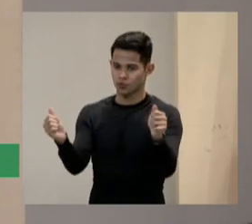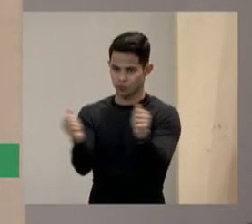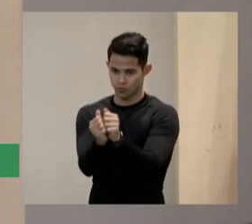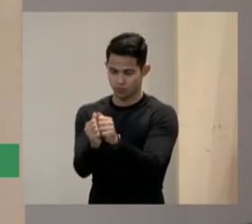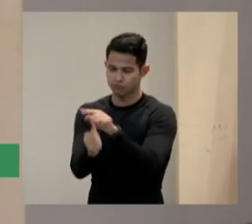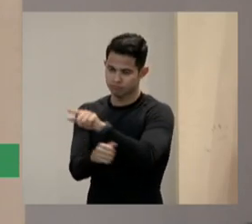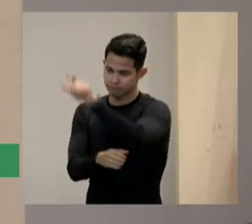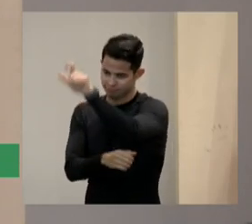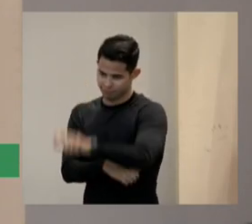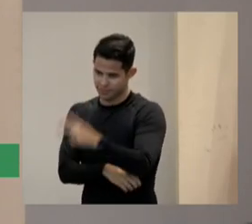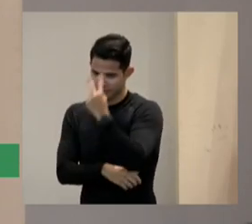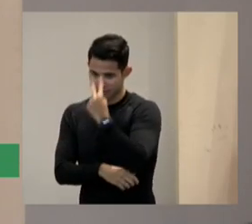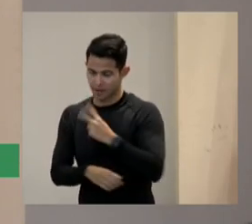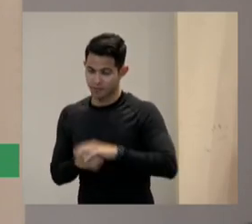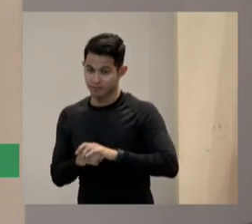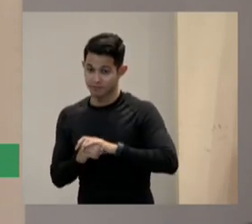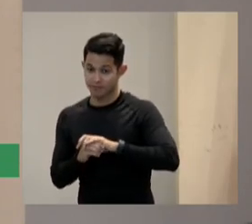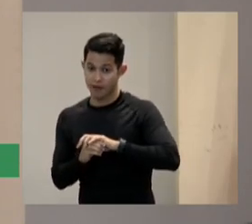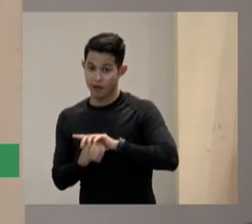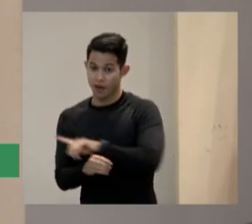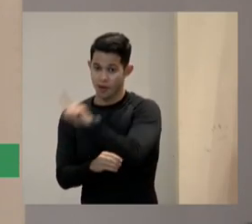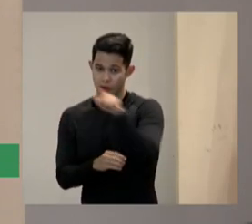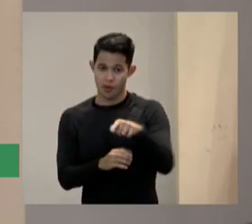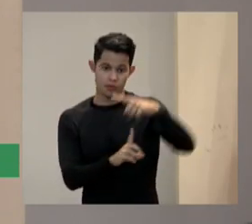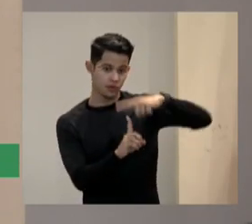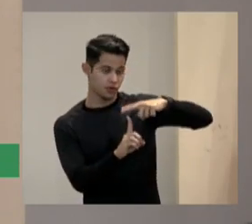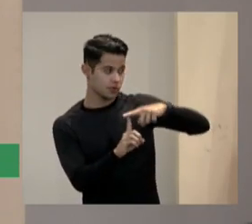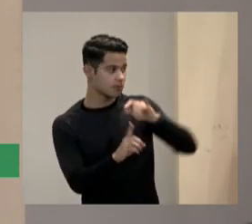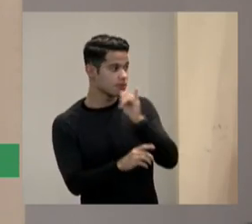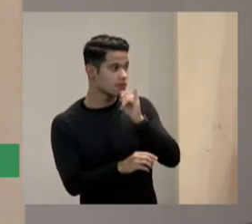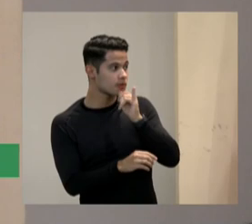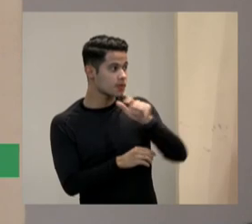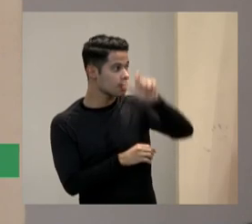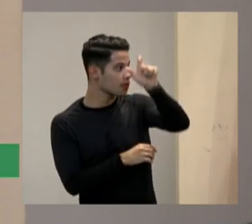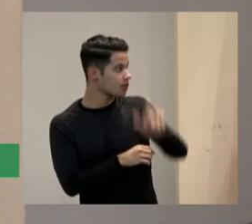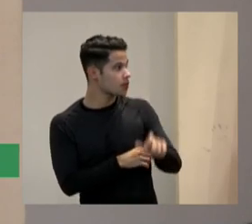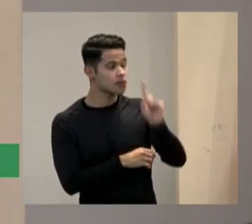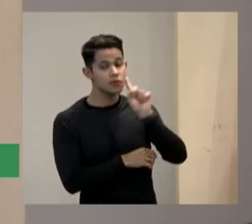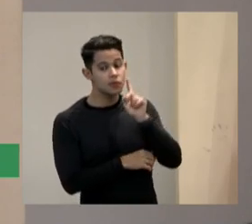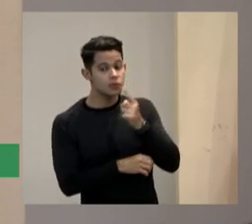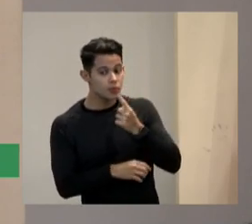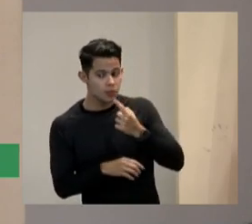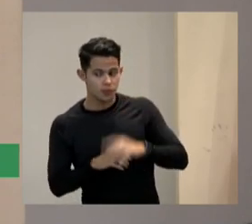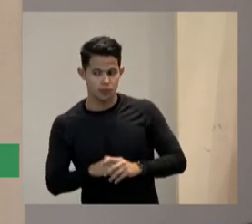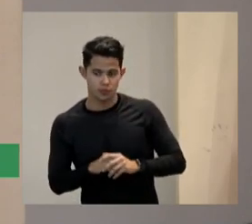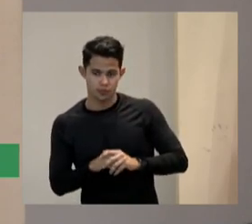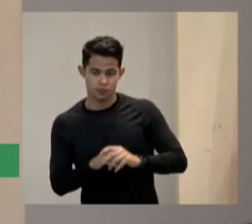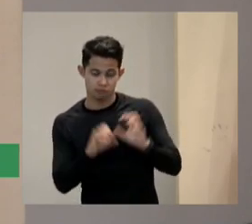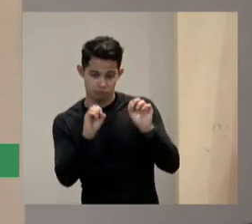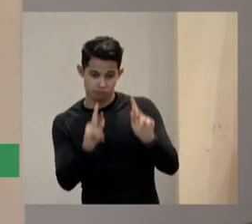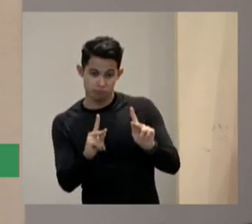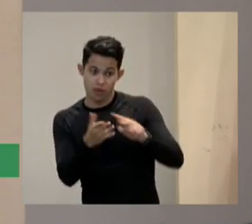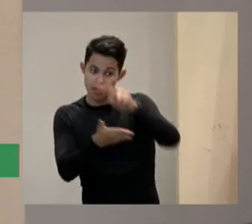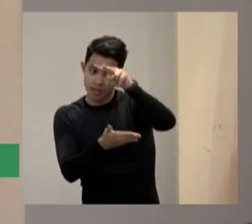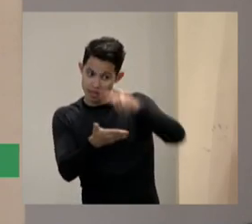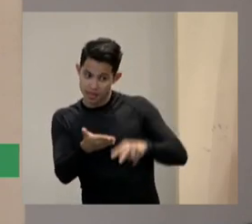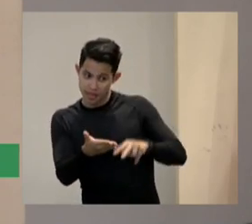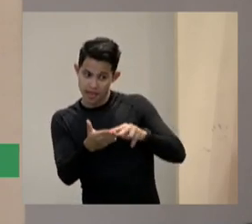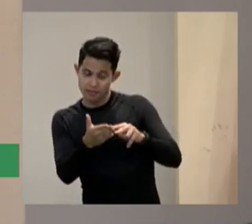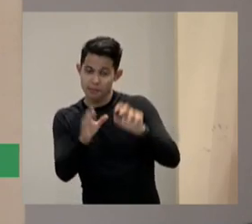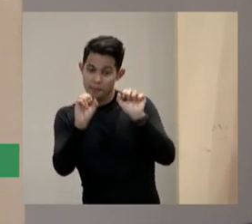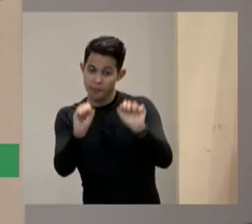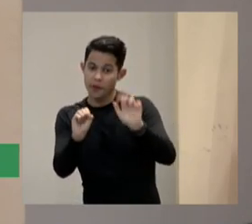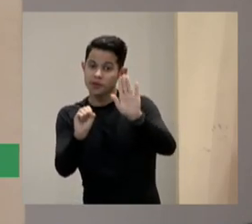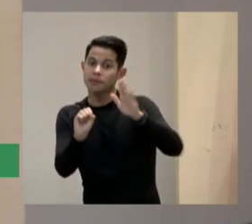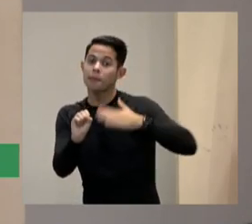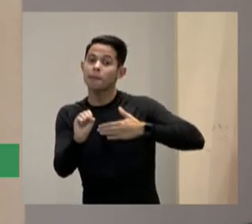tenho um aluno surdo o aluno surdo pode ver mas a minha explicação